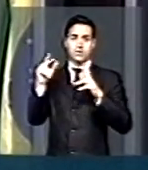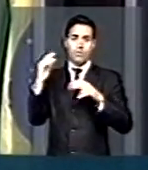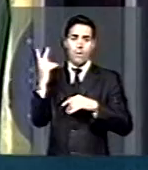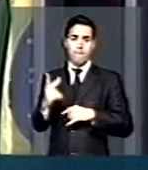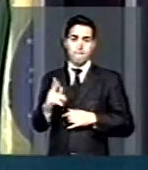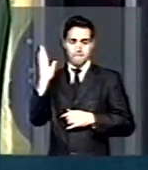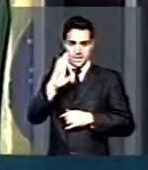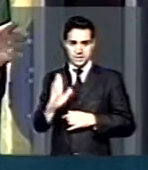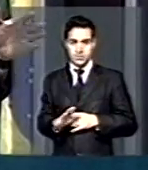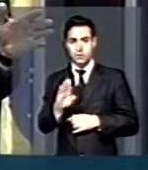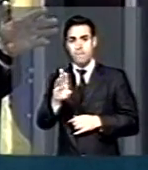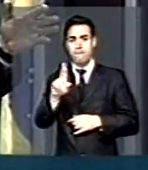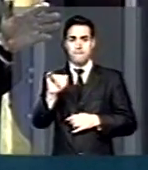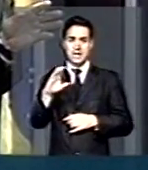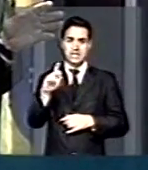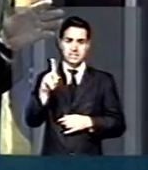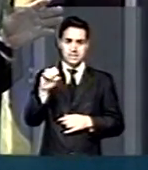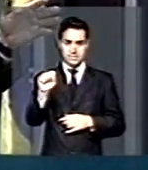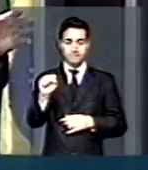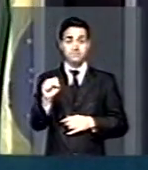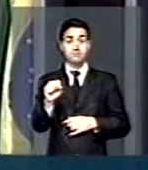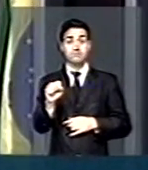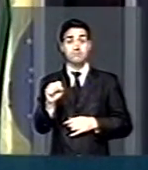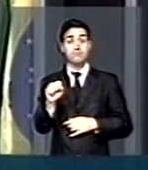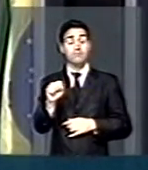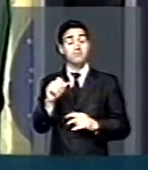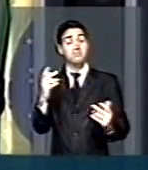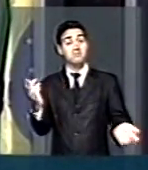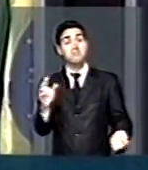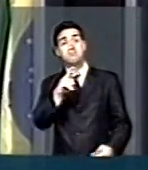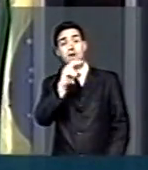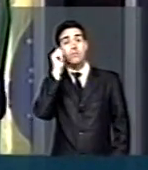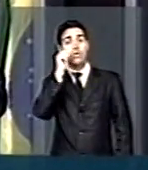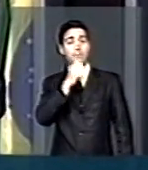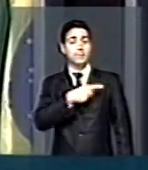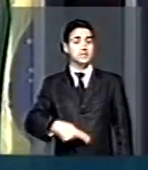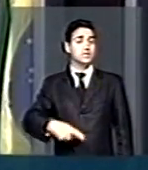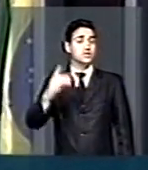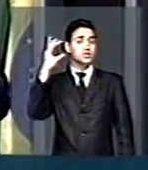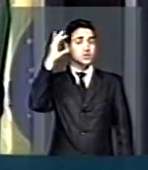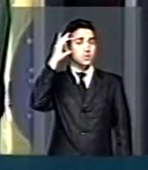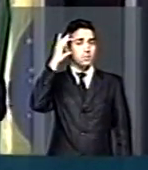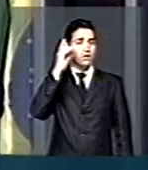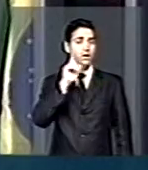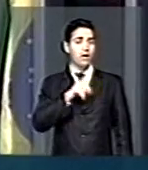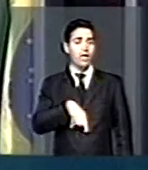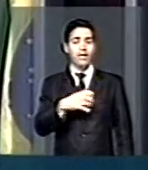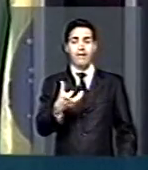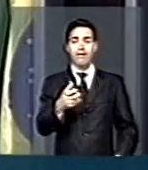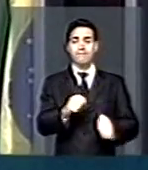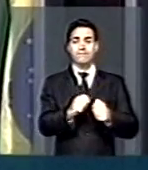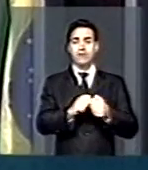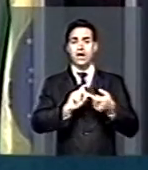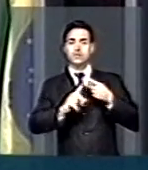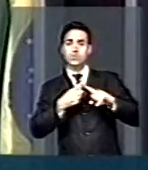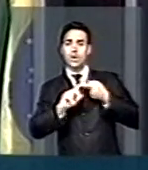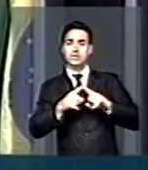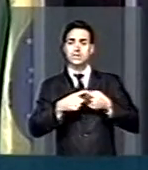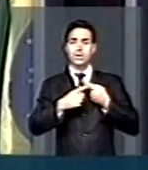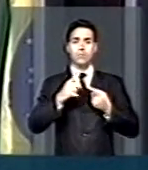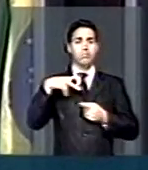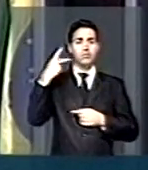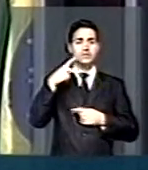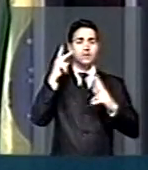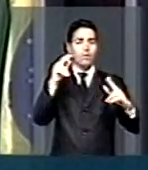Enquanto isso, a gente assiste aí a presidente Dilma cuidando da articulação política, como